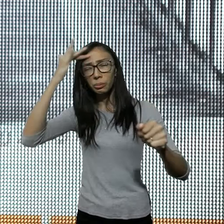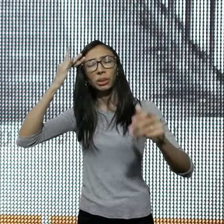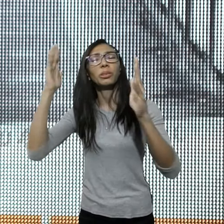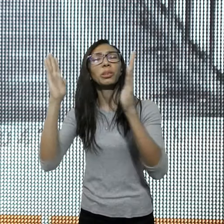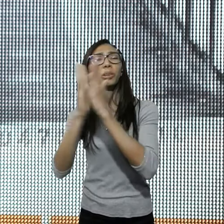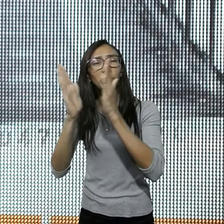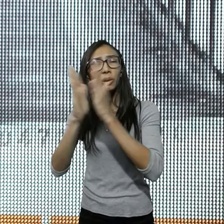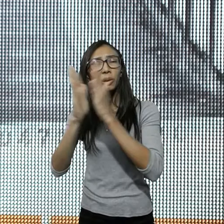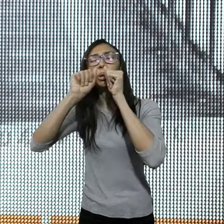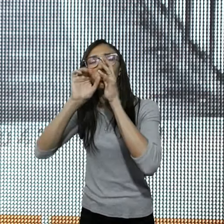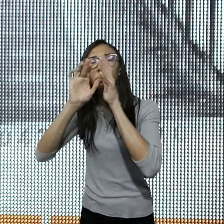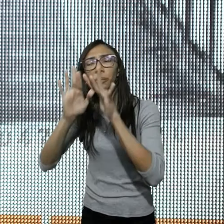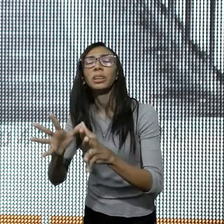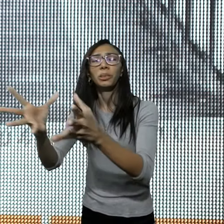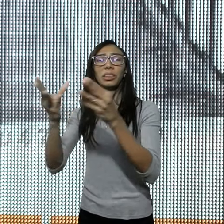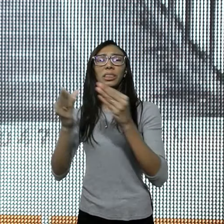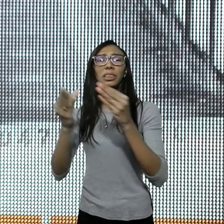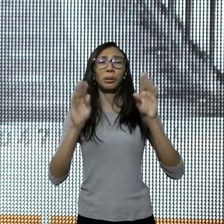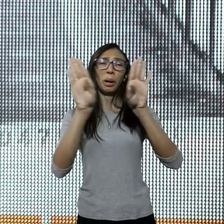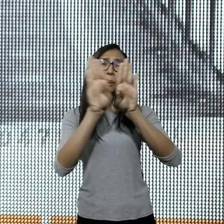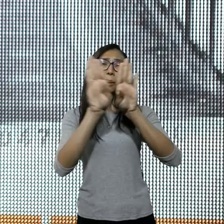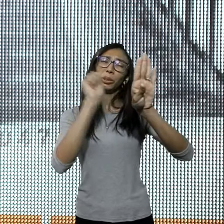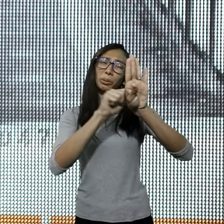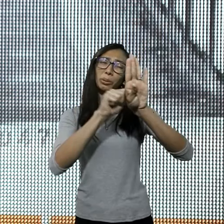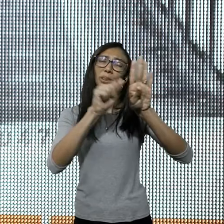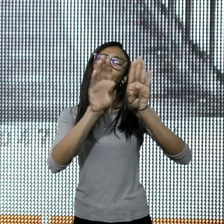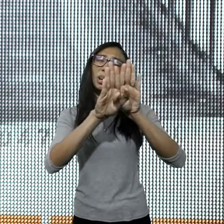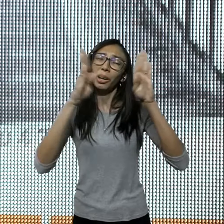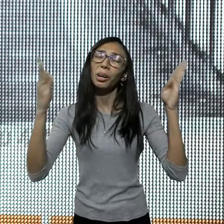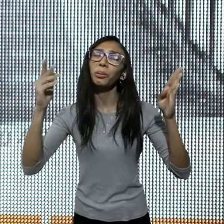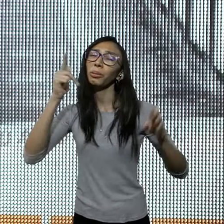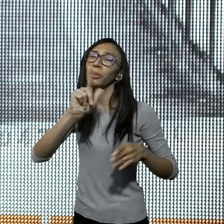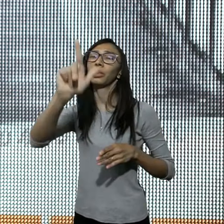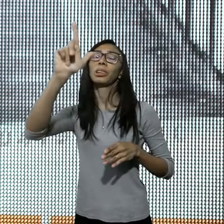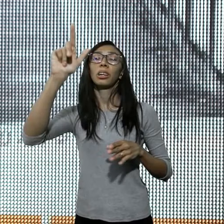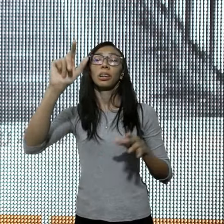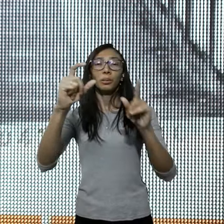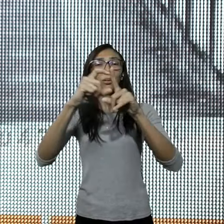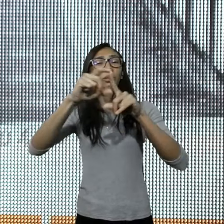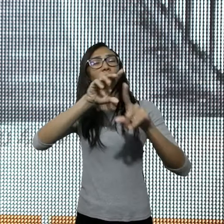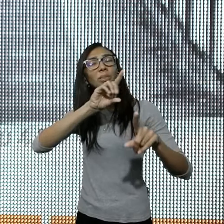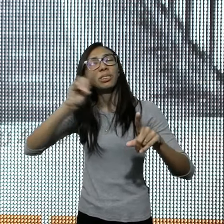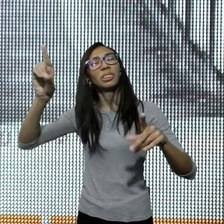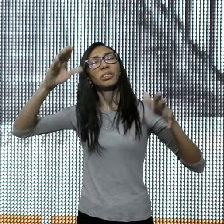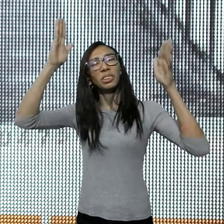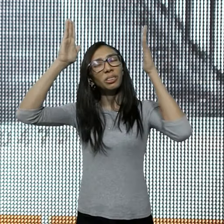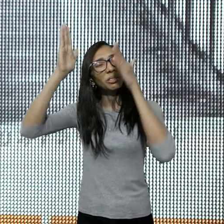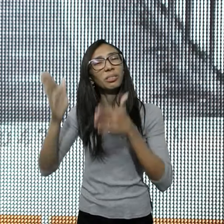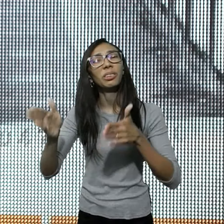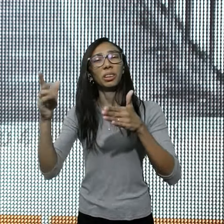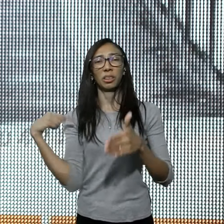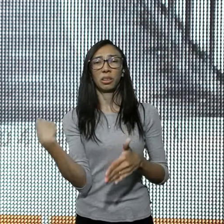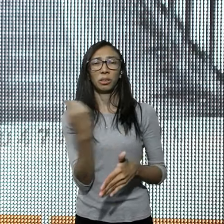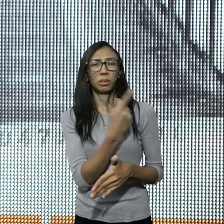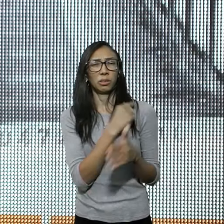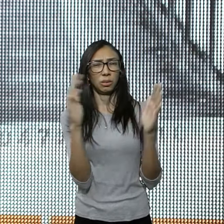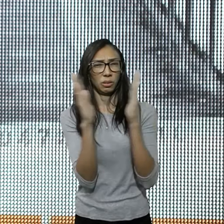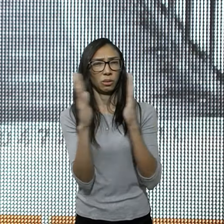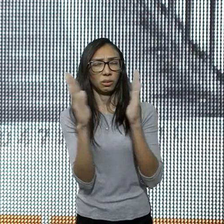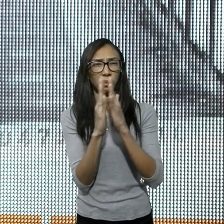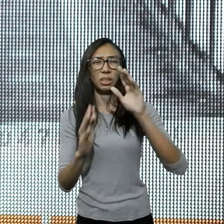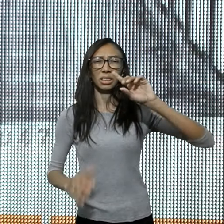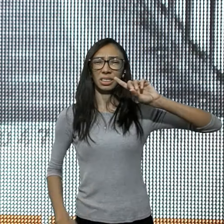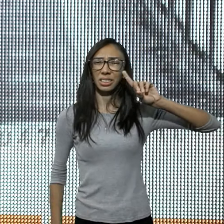e aquele que bate, a porta será aberta, a palavra, é sempre fiel, quando nos diz, que se nós buscarmos a Deus,